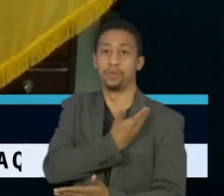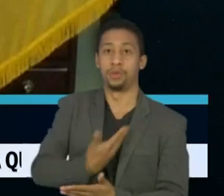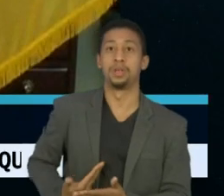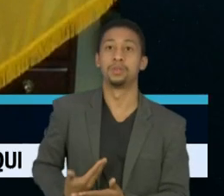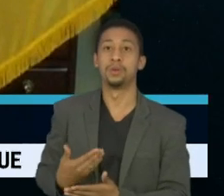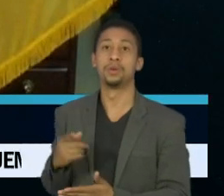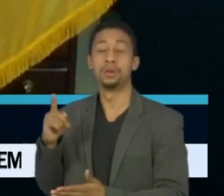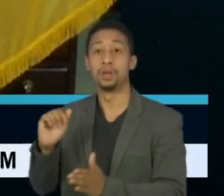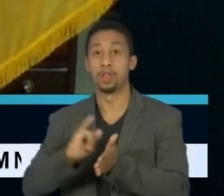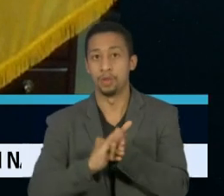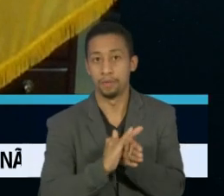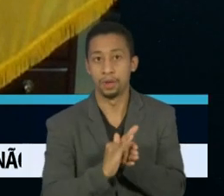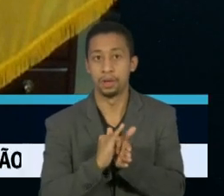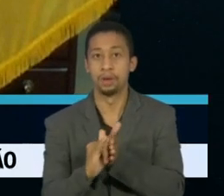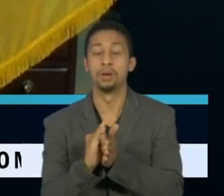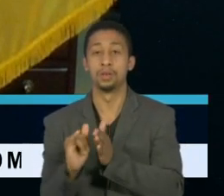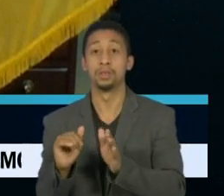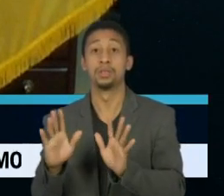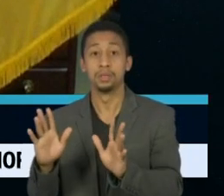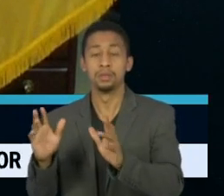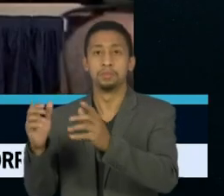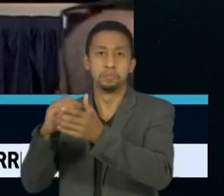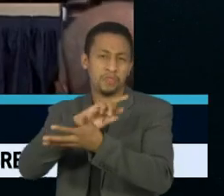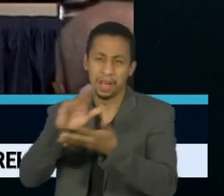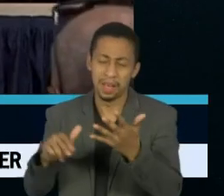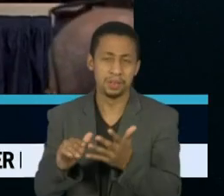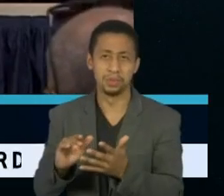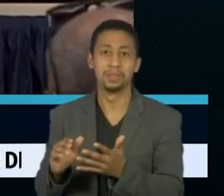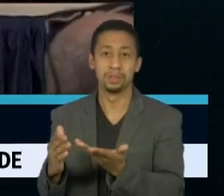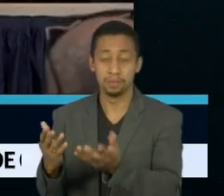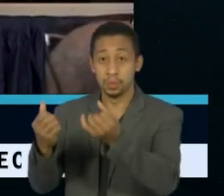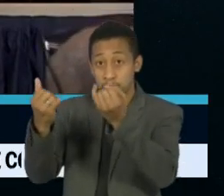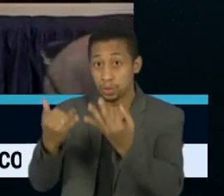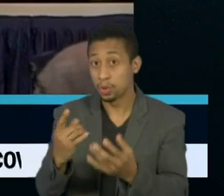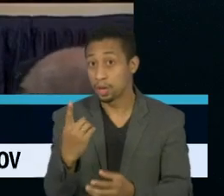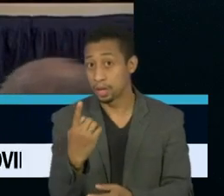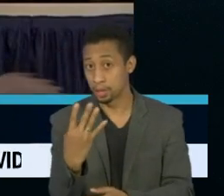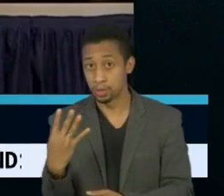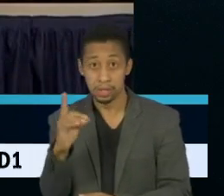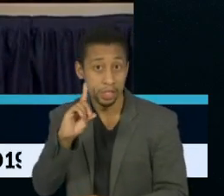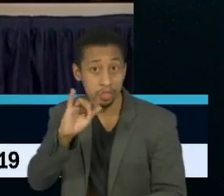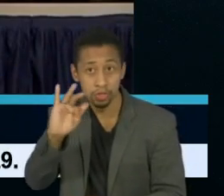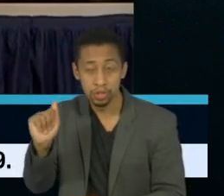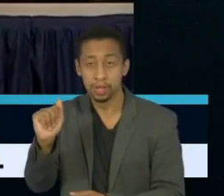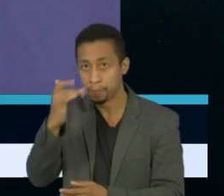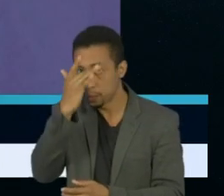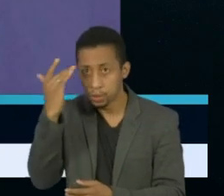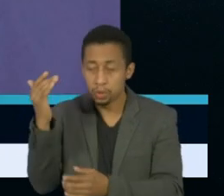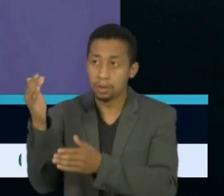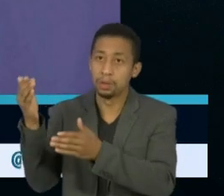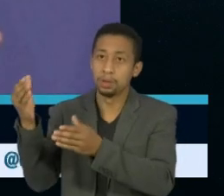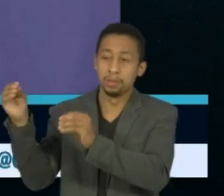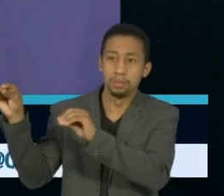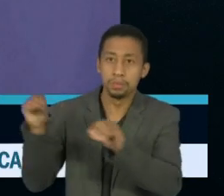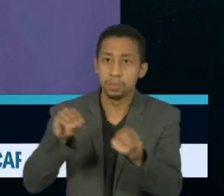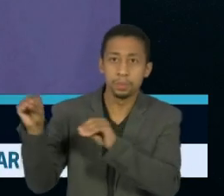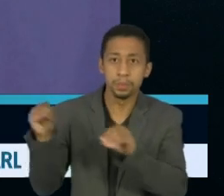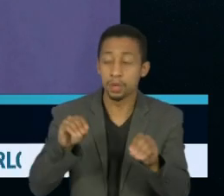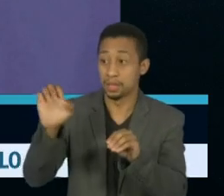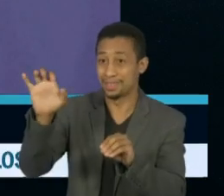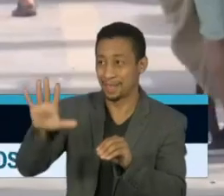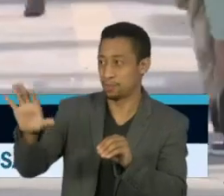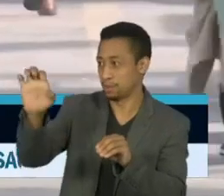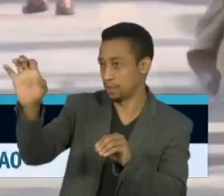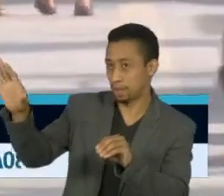Connecticut anunciaram que vão impor quarentena de 14 dias para pessoas que vierem de estados com altas taxas de contaminação do